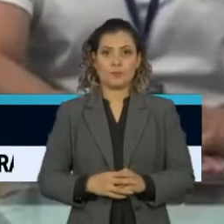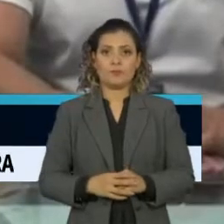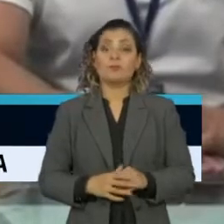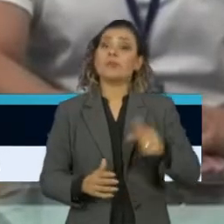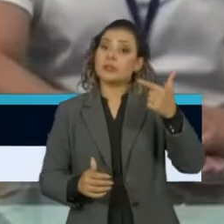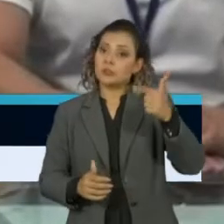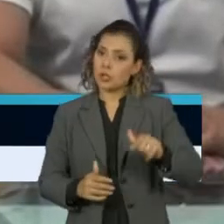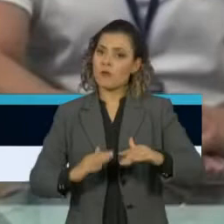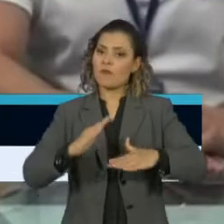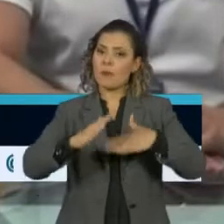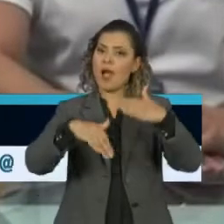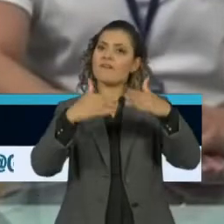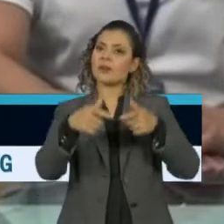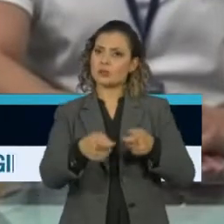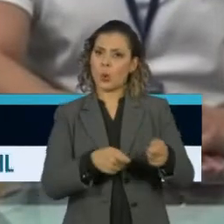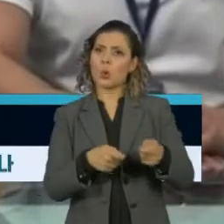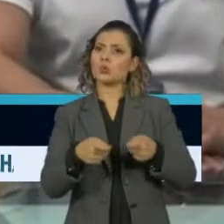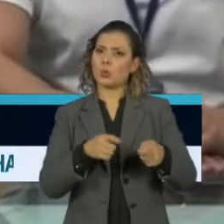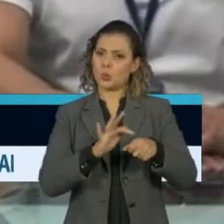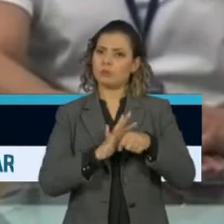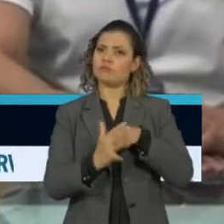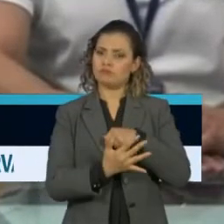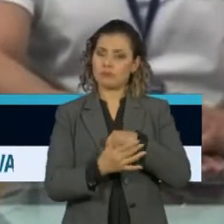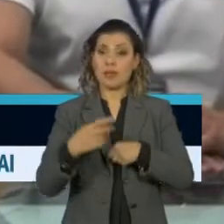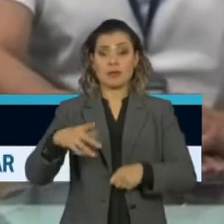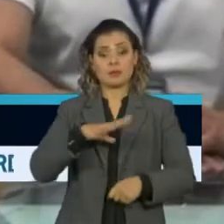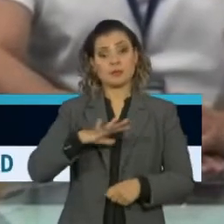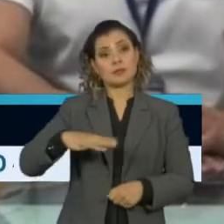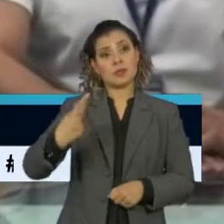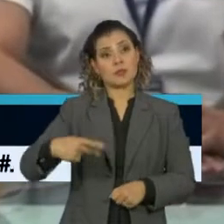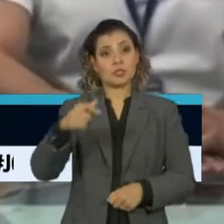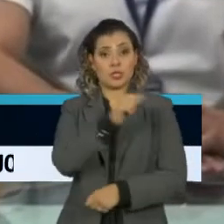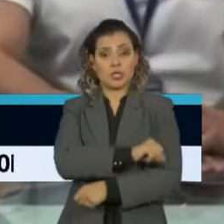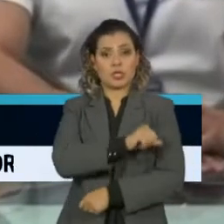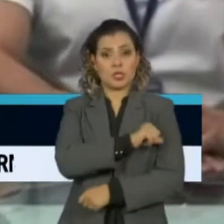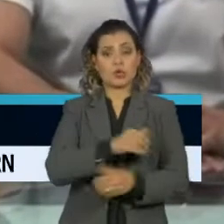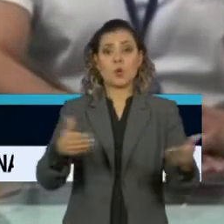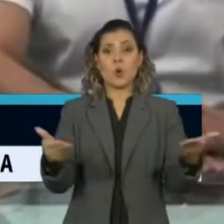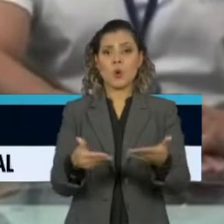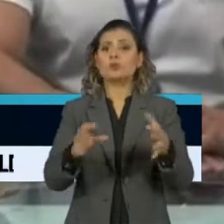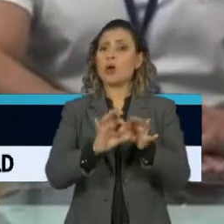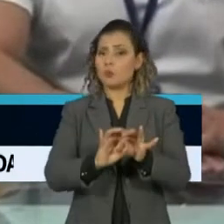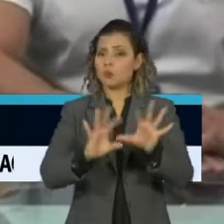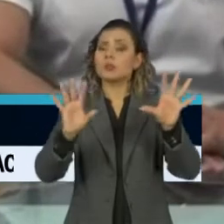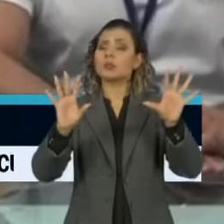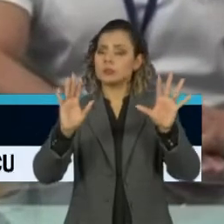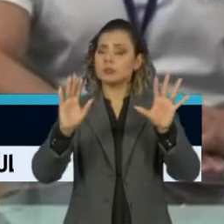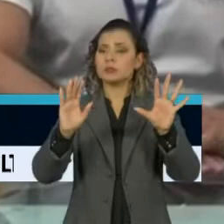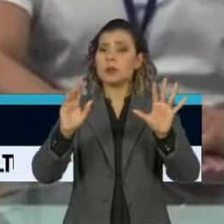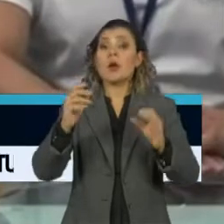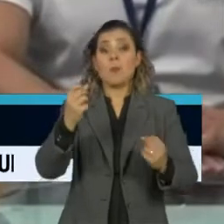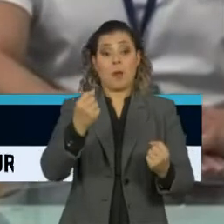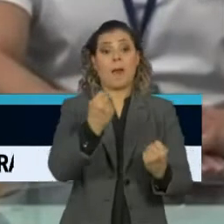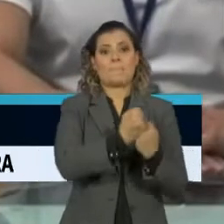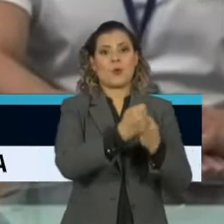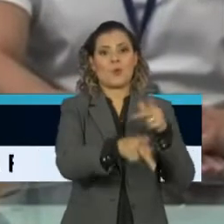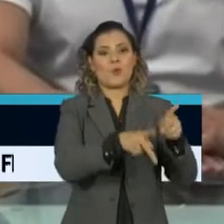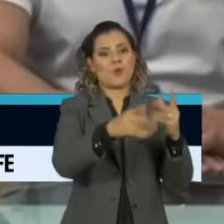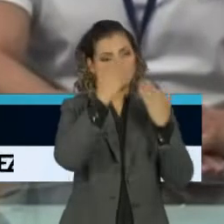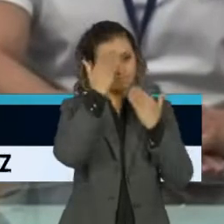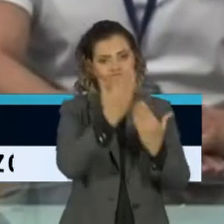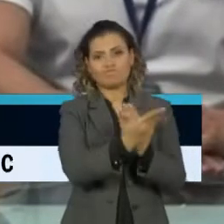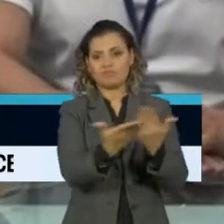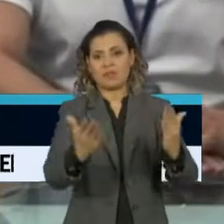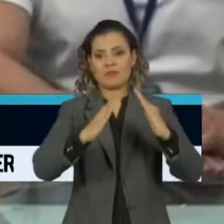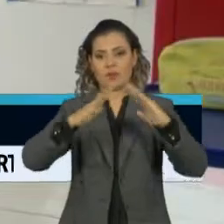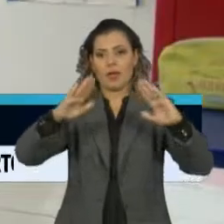avanço no controle da pandemia que o nosso estado do Rio de Janeiro hoje nos permite, graças ao apoio da população que ficou